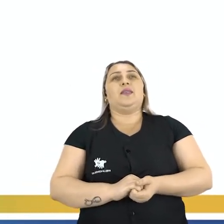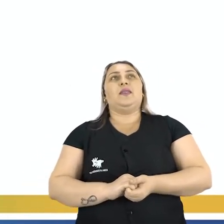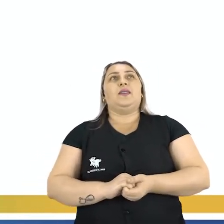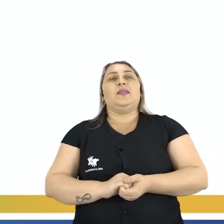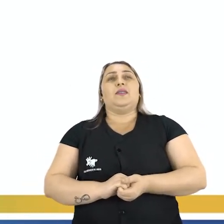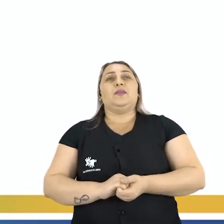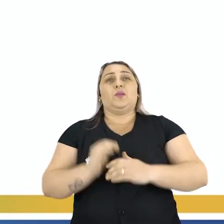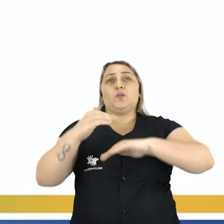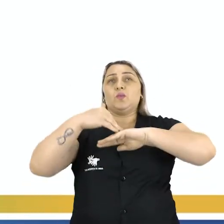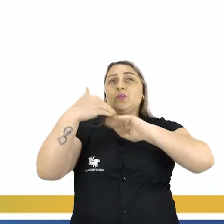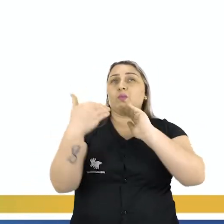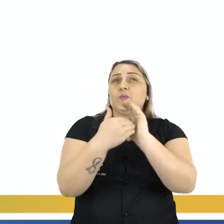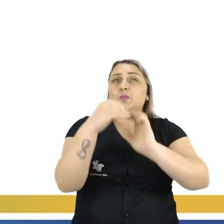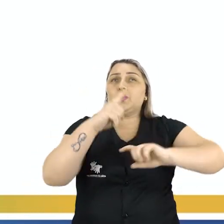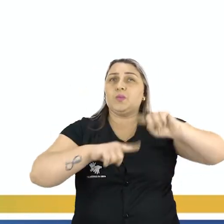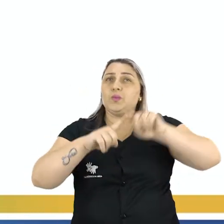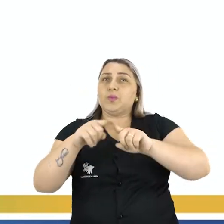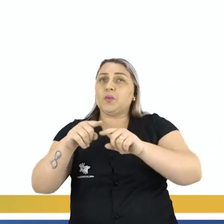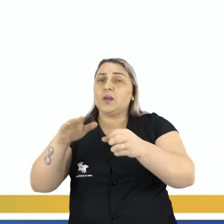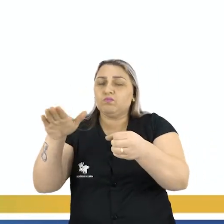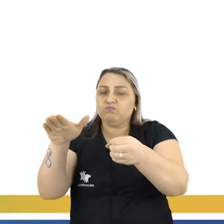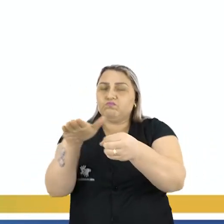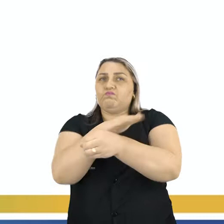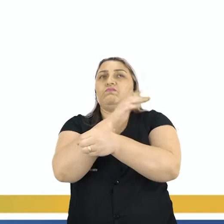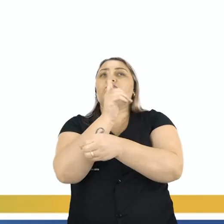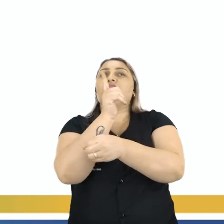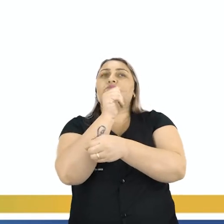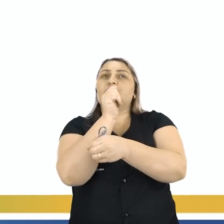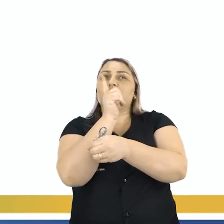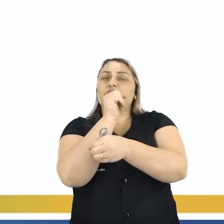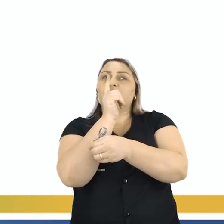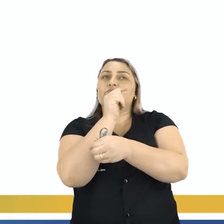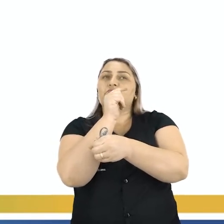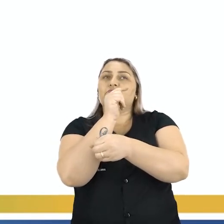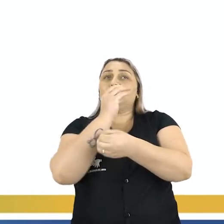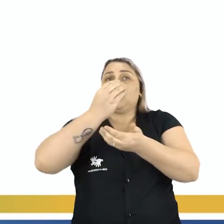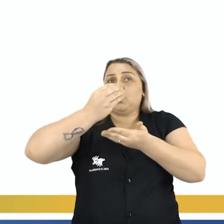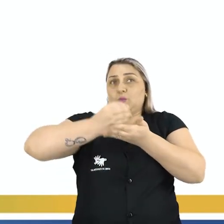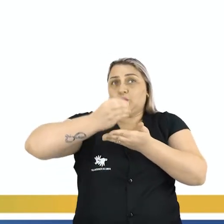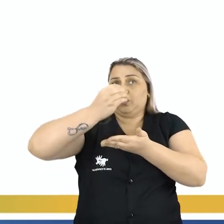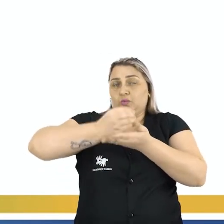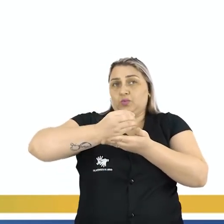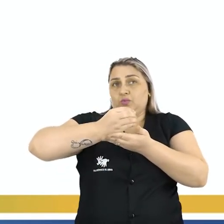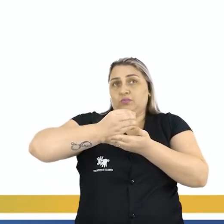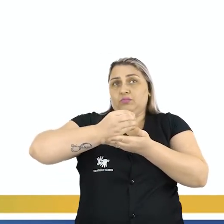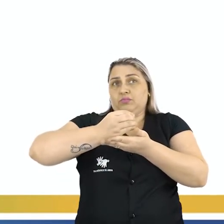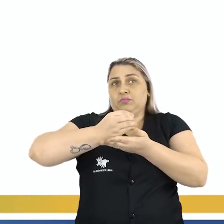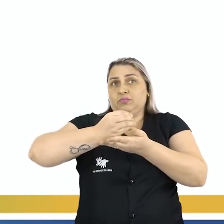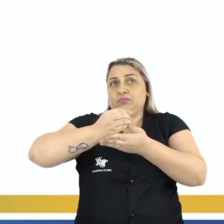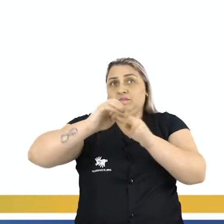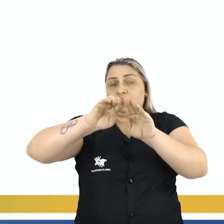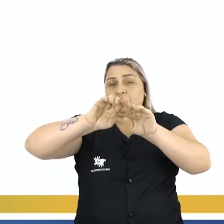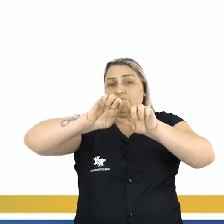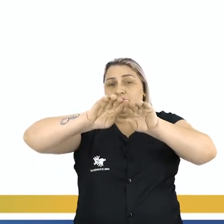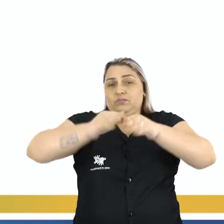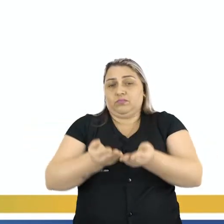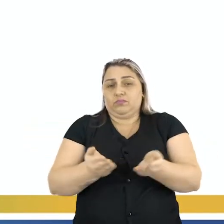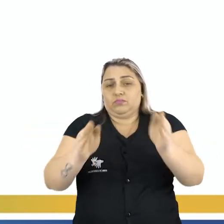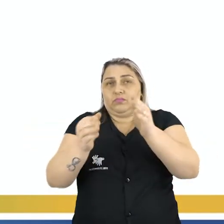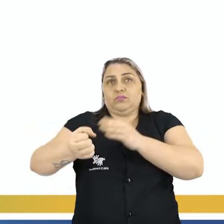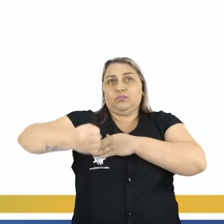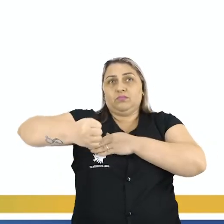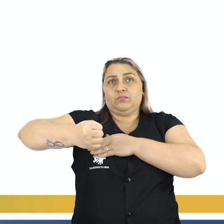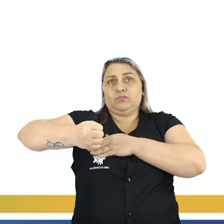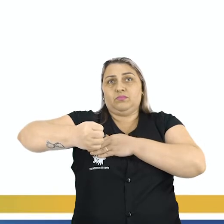Todos os objetos estão cheios de água O copo A jarra